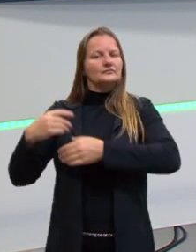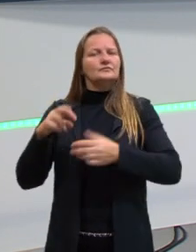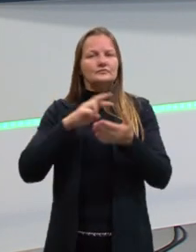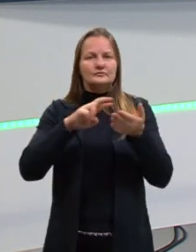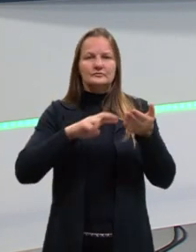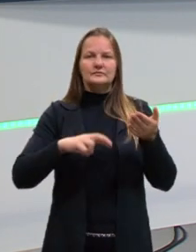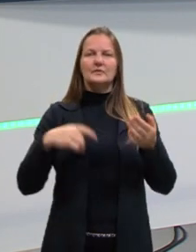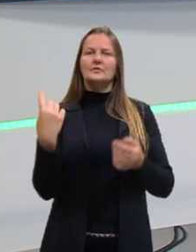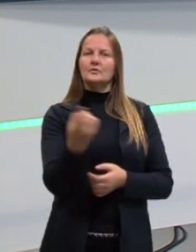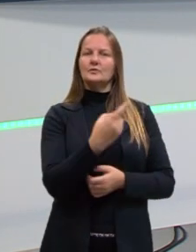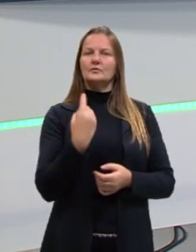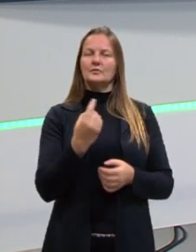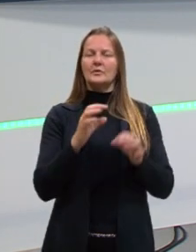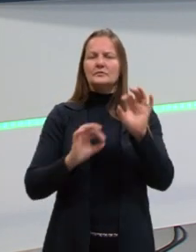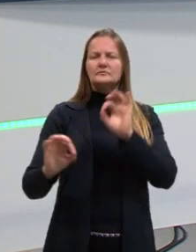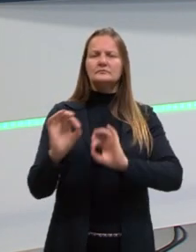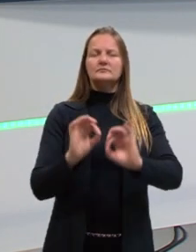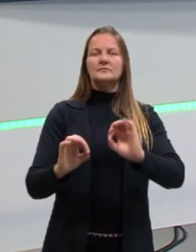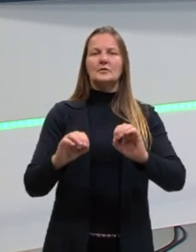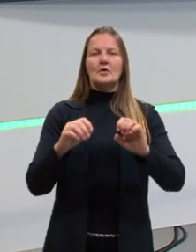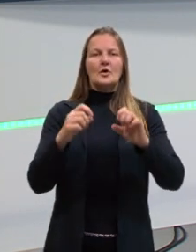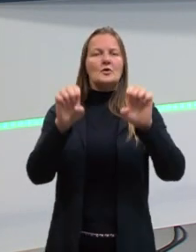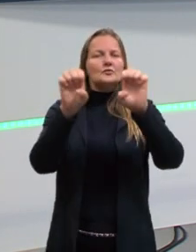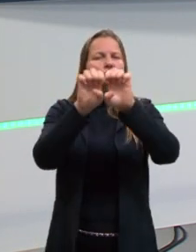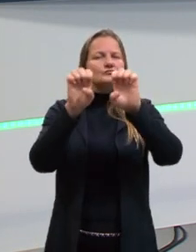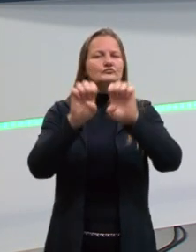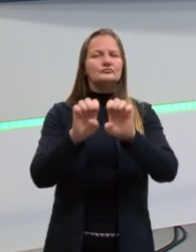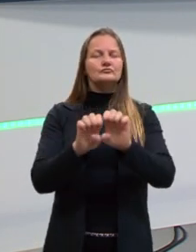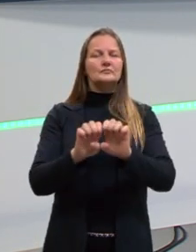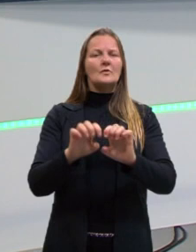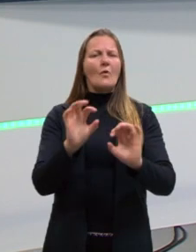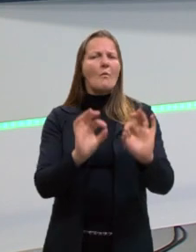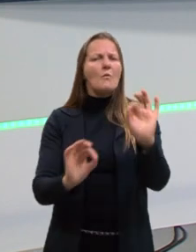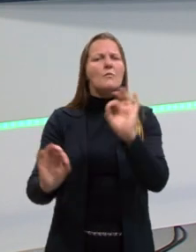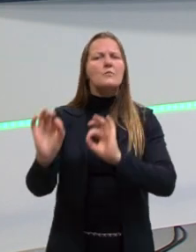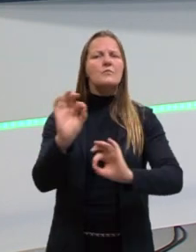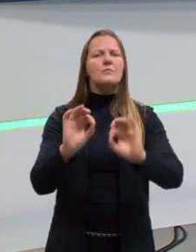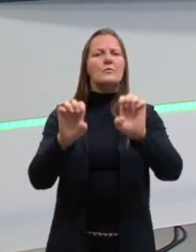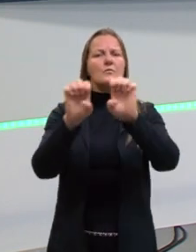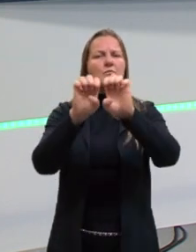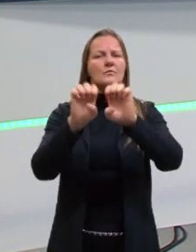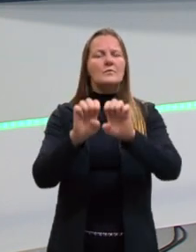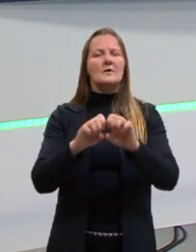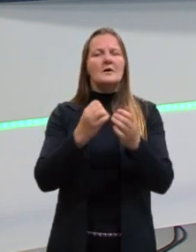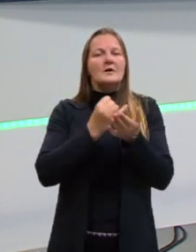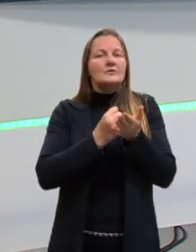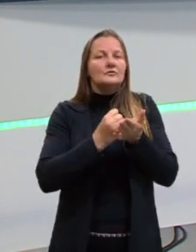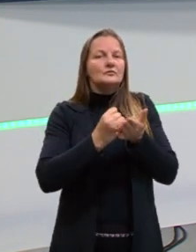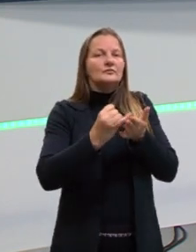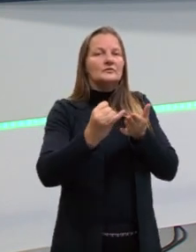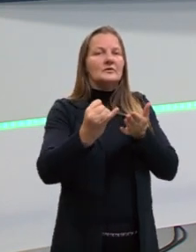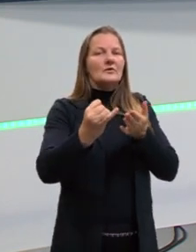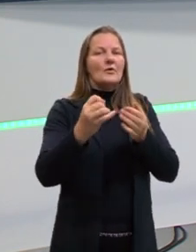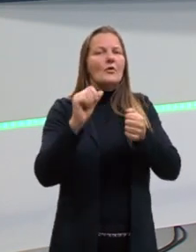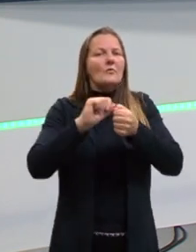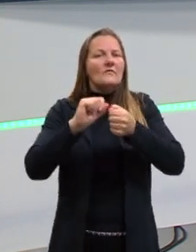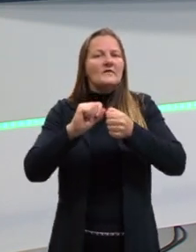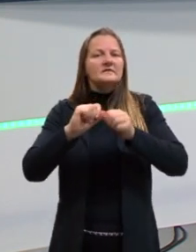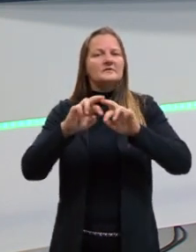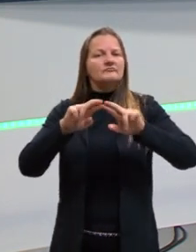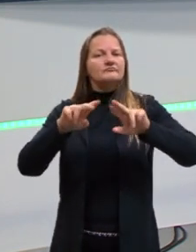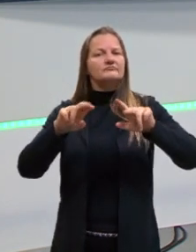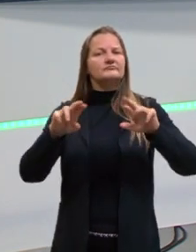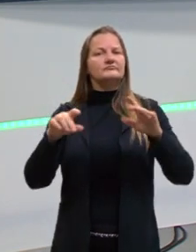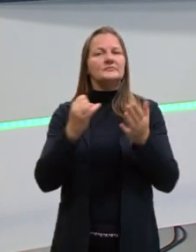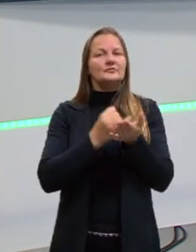trabalhamos a parte macroestrutural, como construir a introdução, como fazer com que